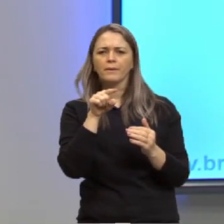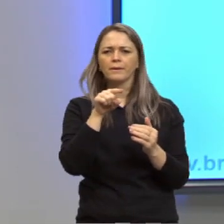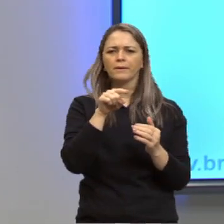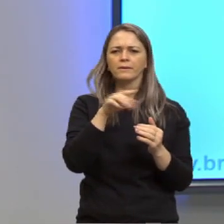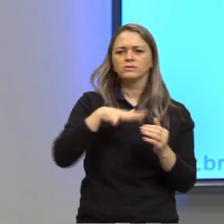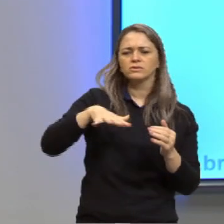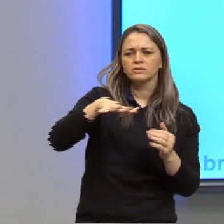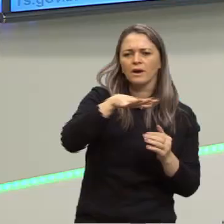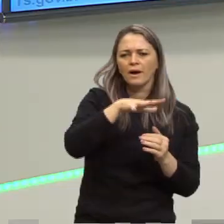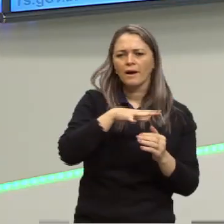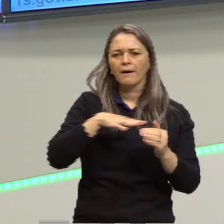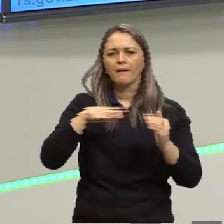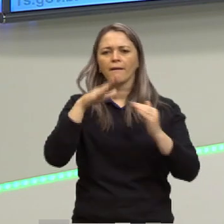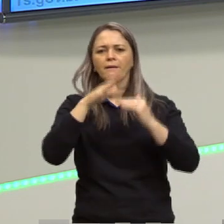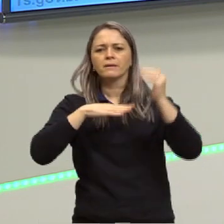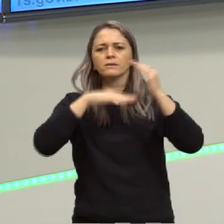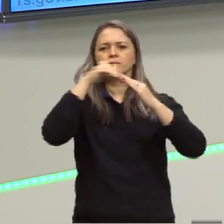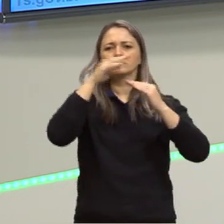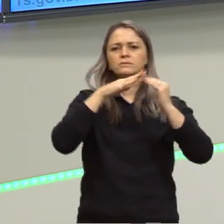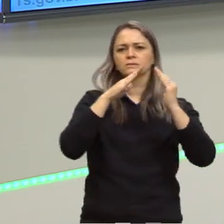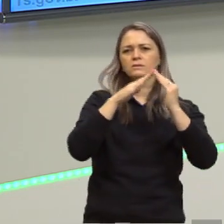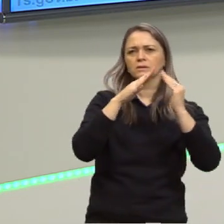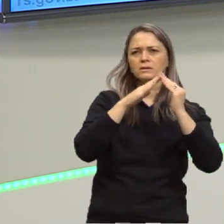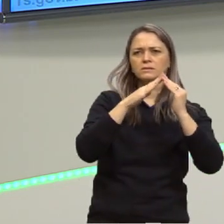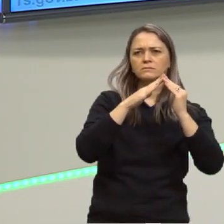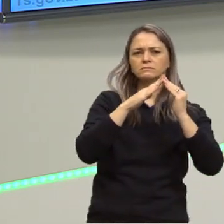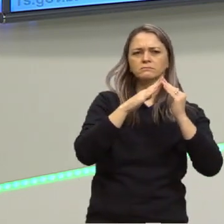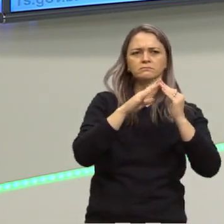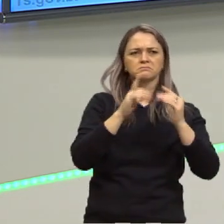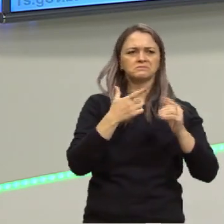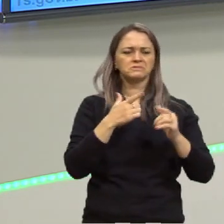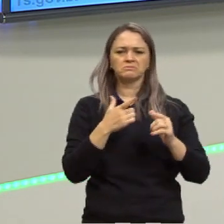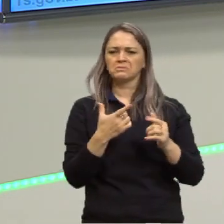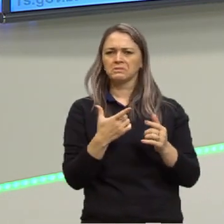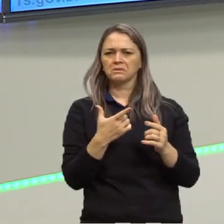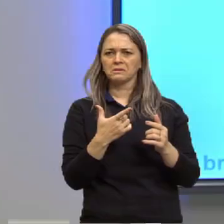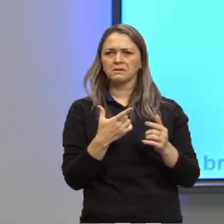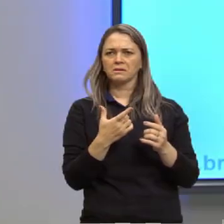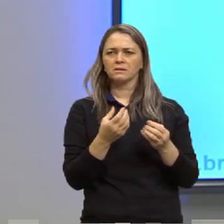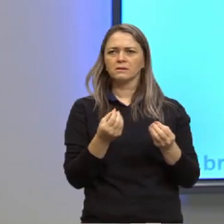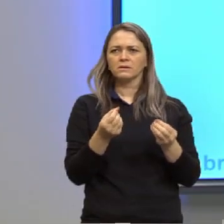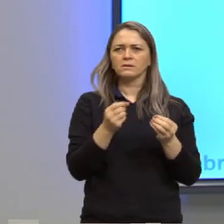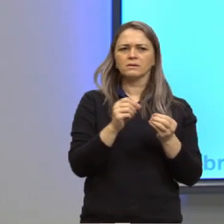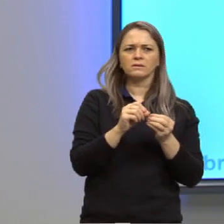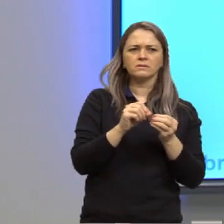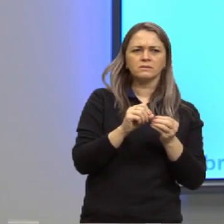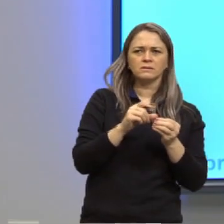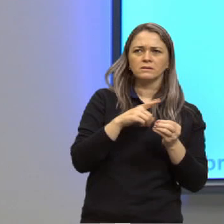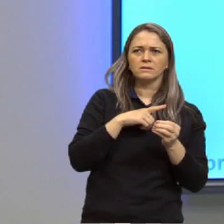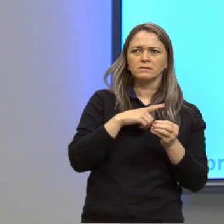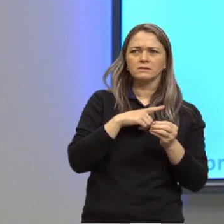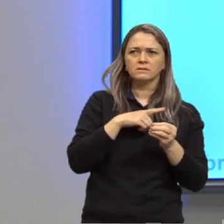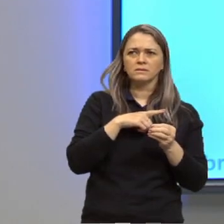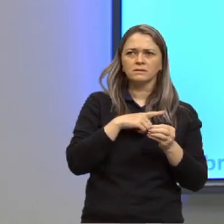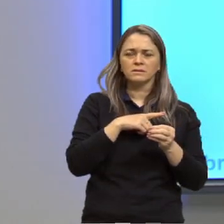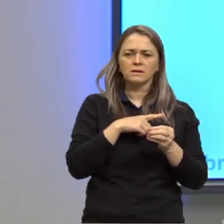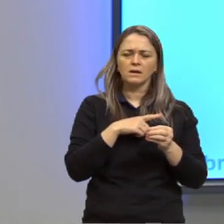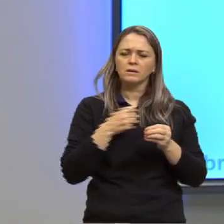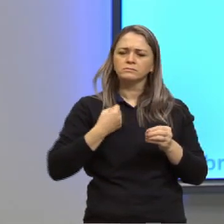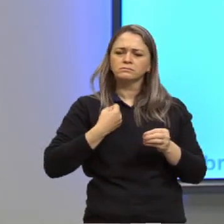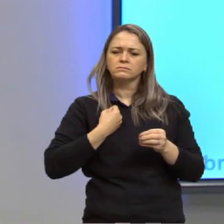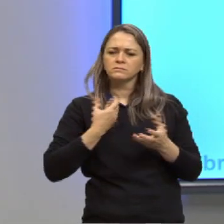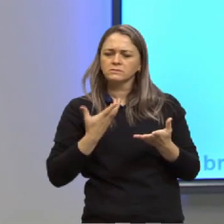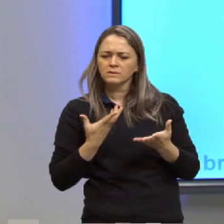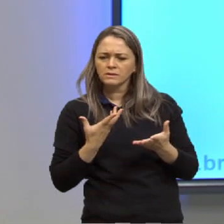se eu não tenho essa metragem de área construída. Então, assim, o fato de ter ali uma enumeração, né,